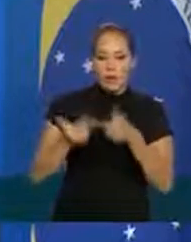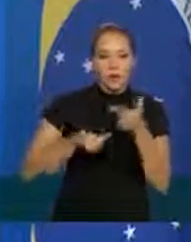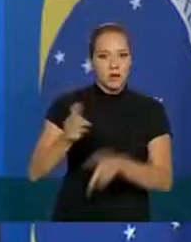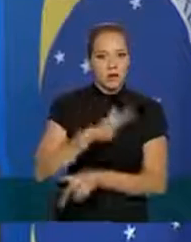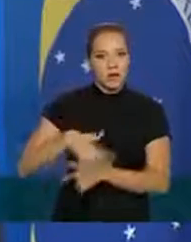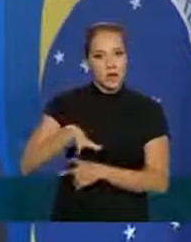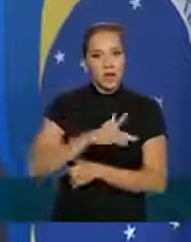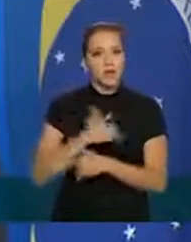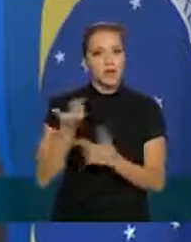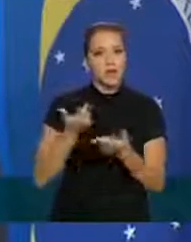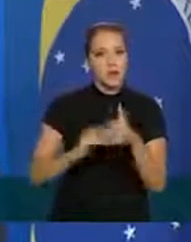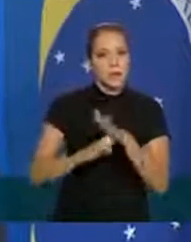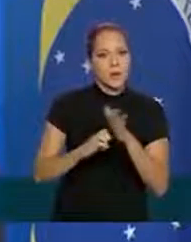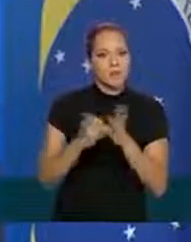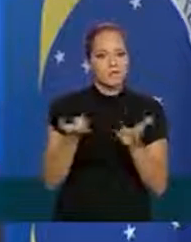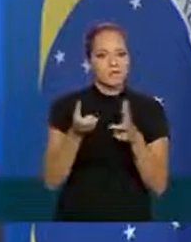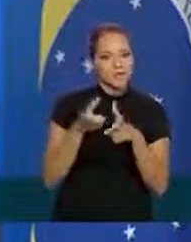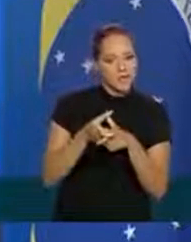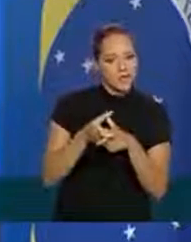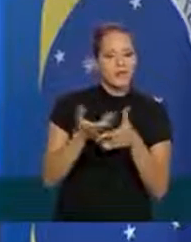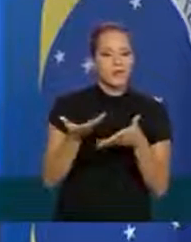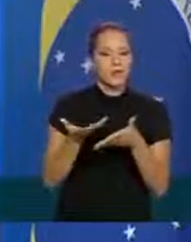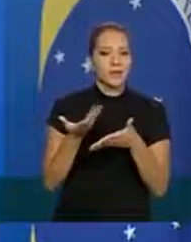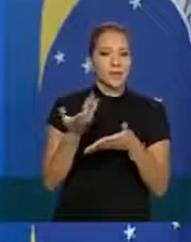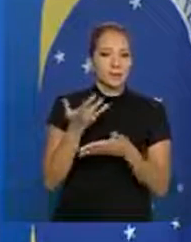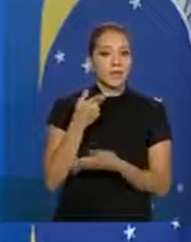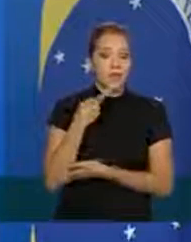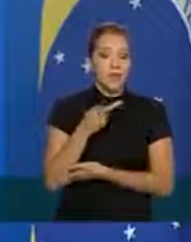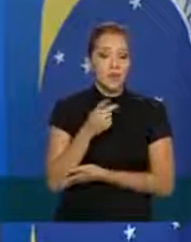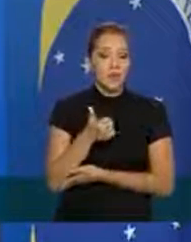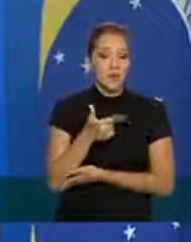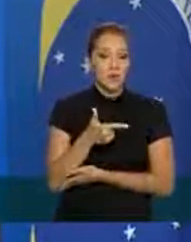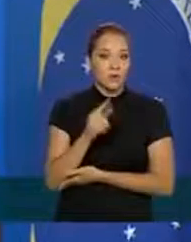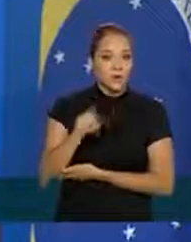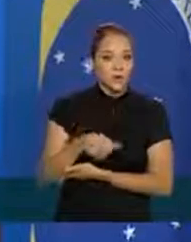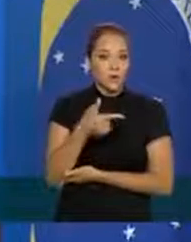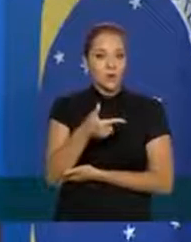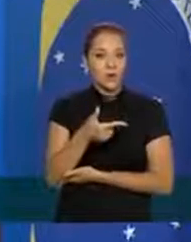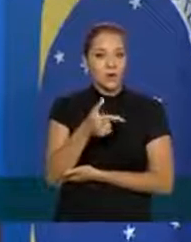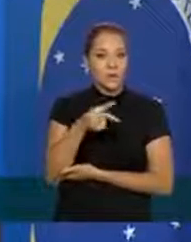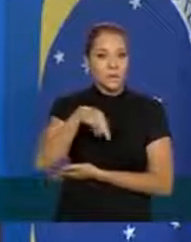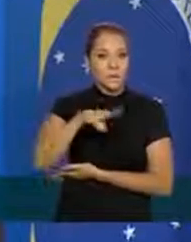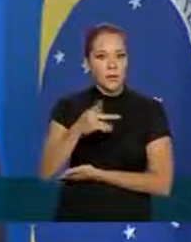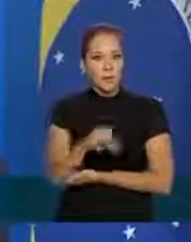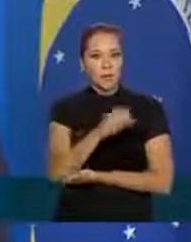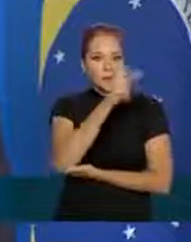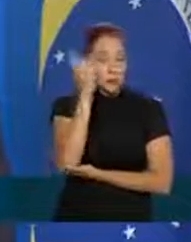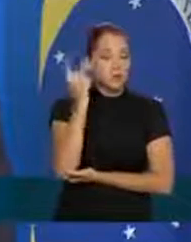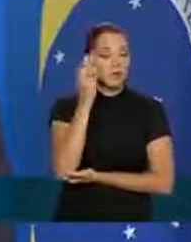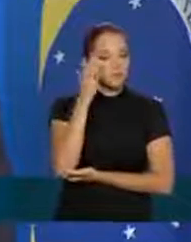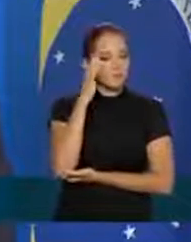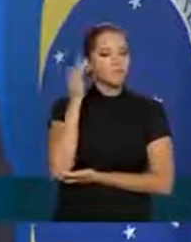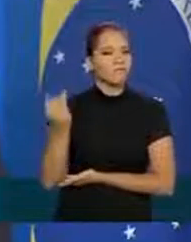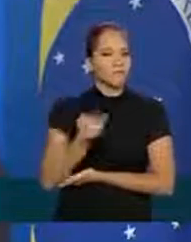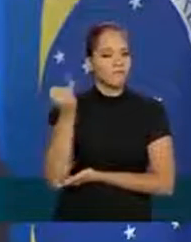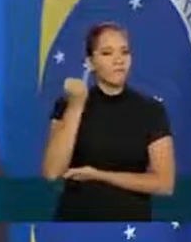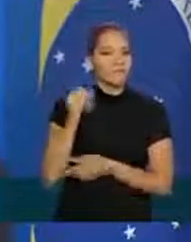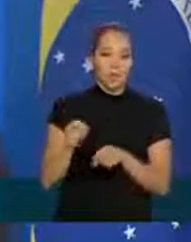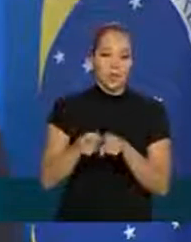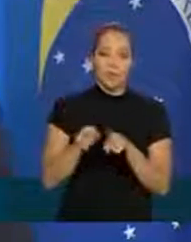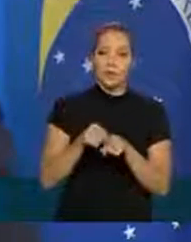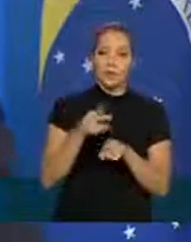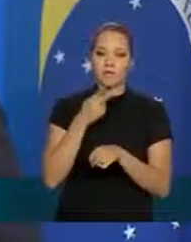pequenas e médias empresas nós estamos falando de 12,2 milhões de pessoas então entendemos que é bastante importante e também eu